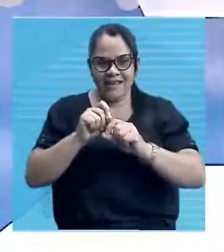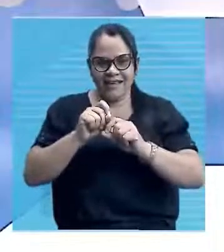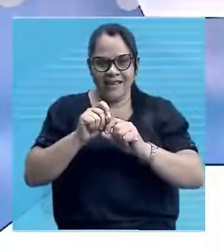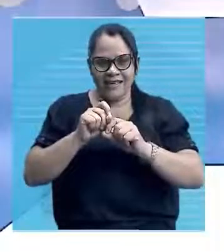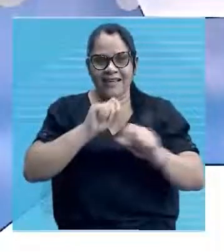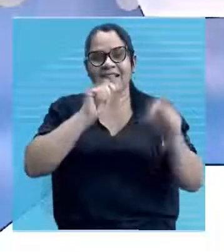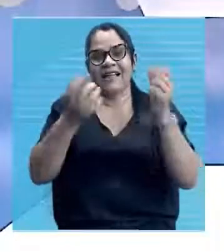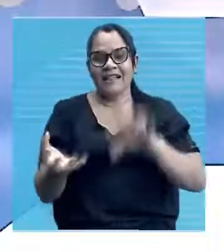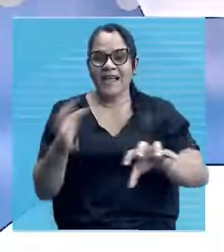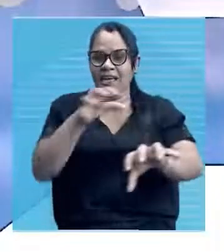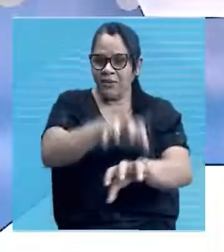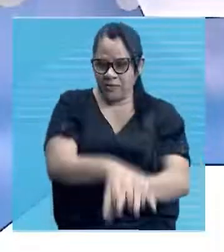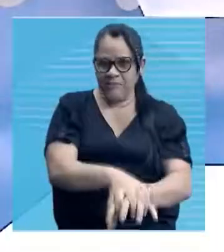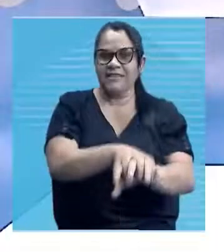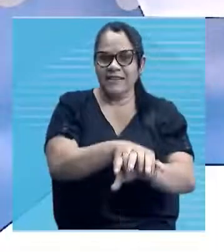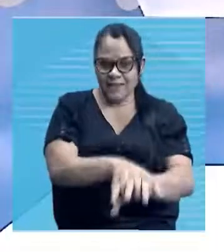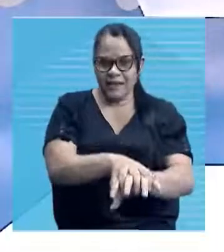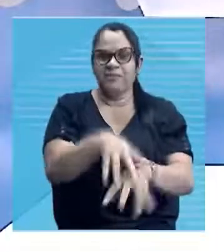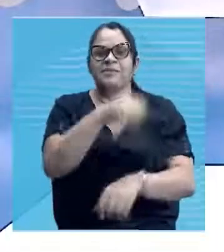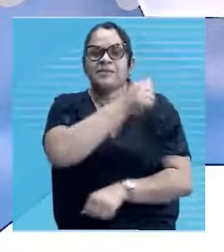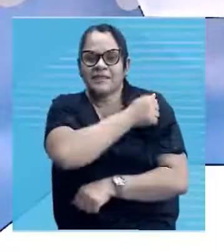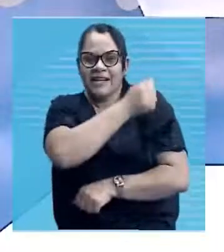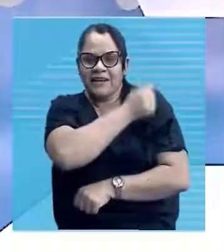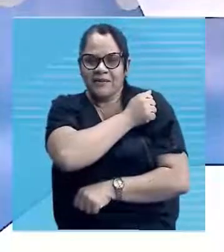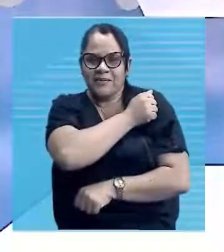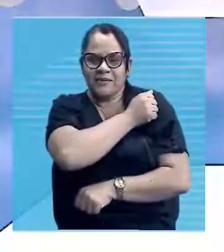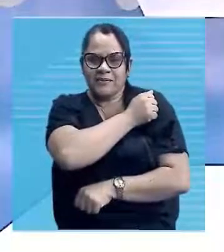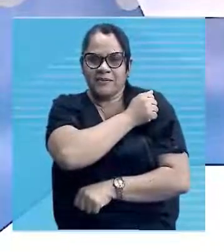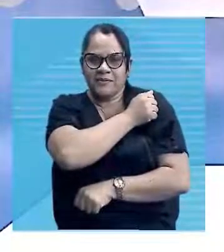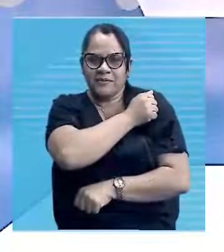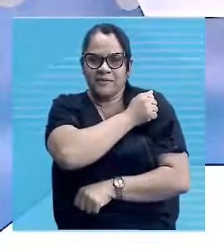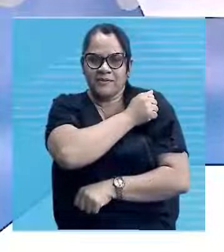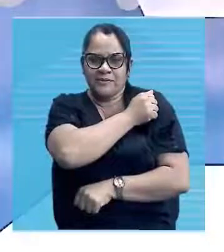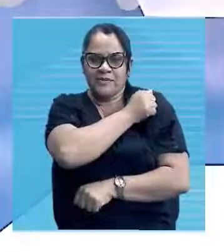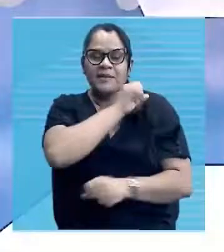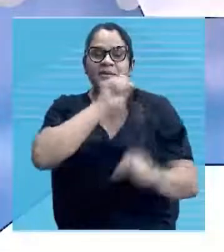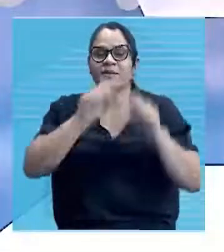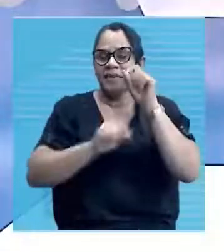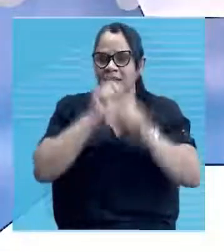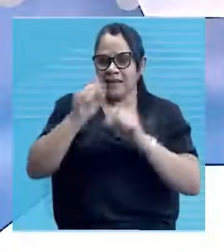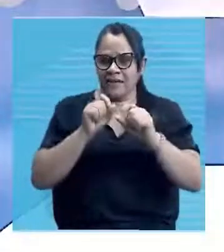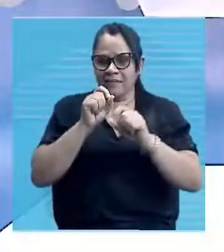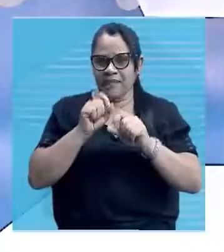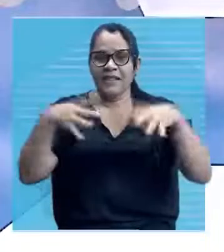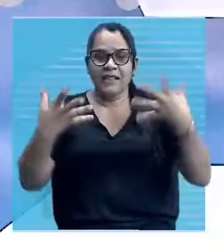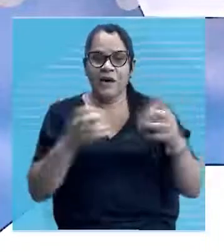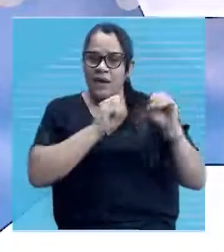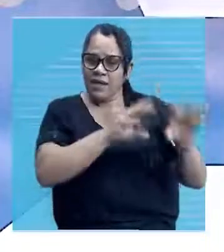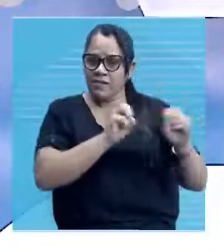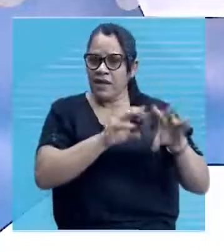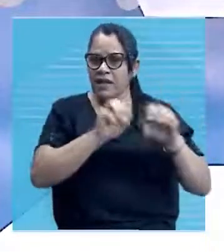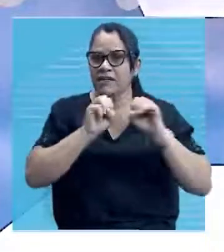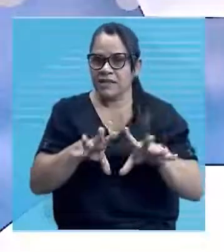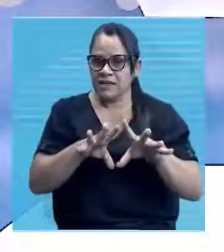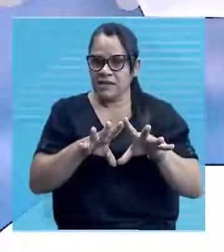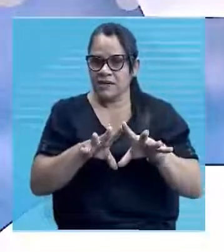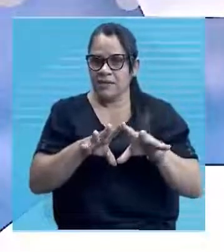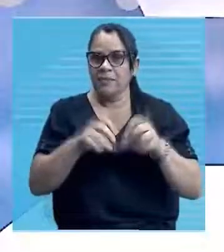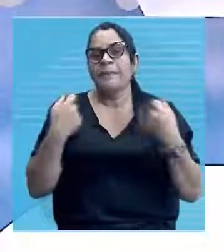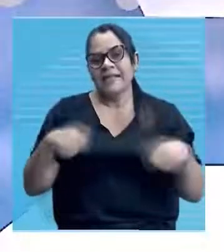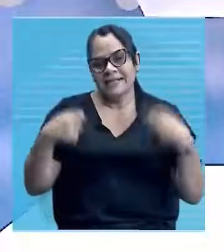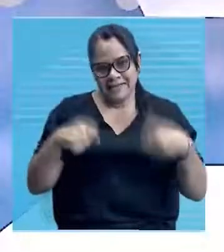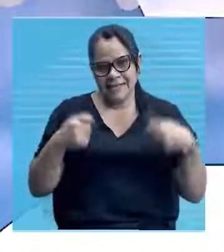novos colegas, de novos alunos. Afinal de contas, a educação deve integrar a todos,